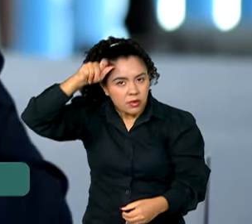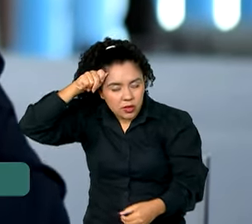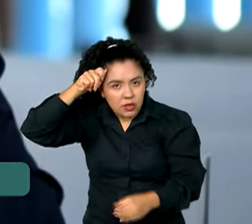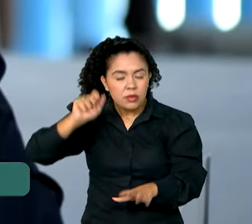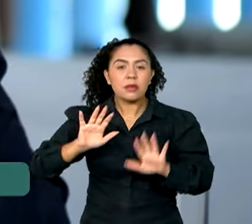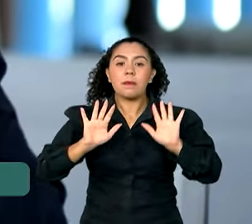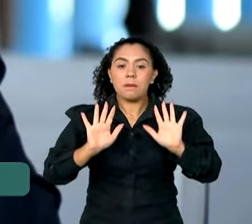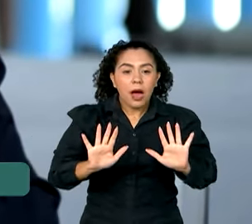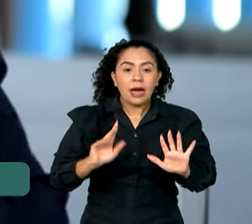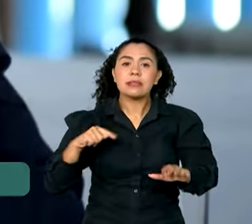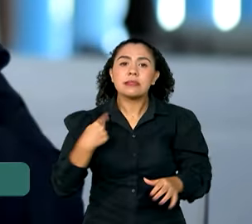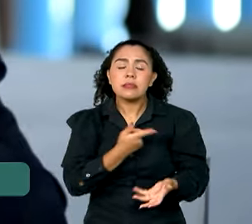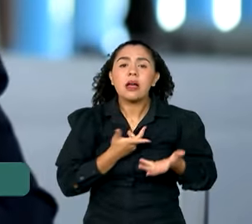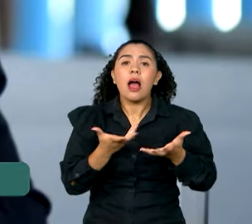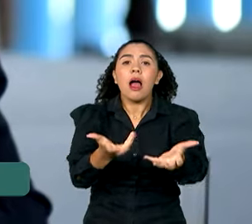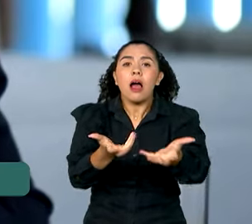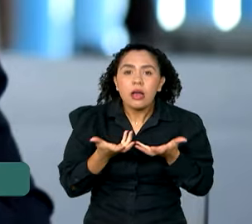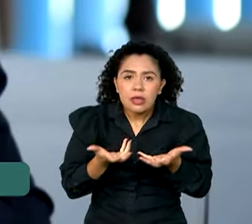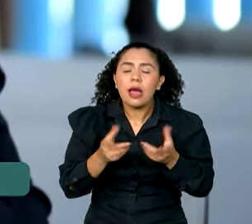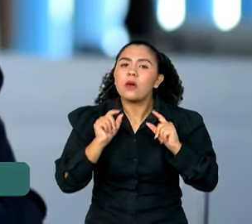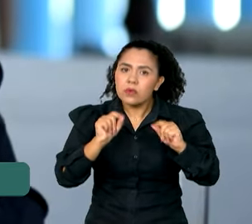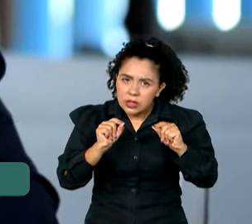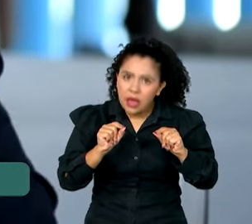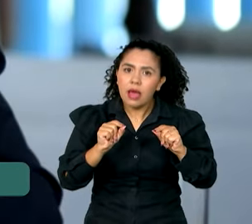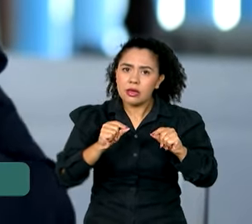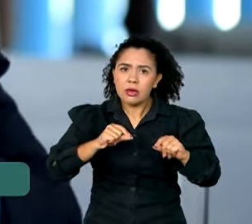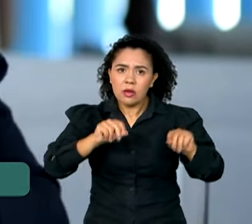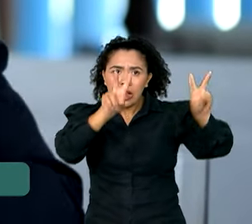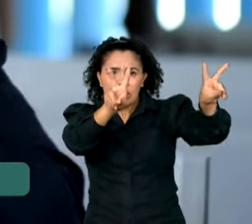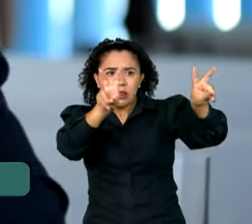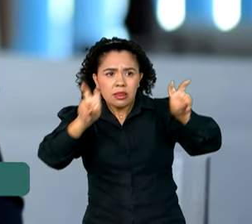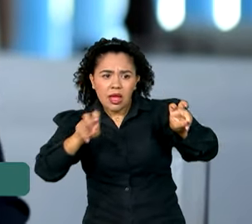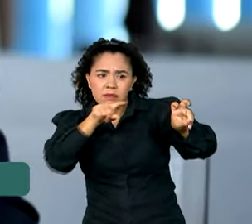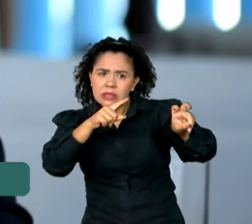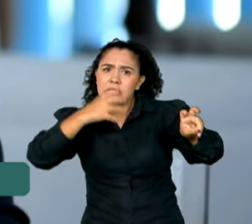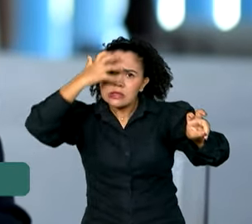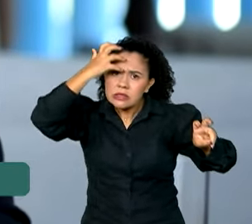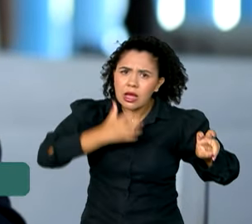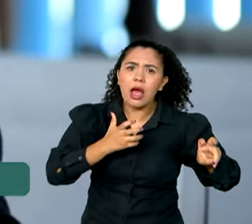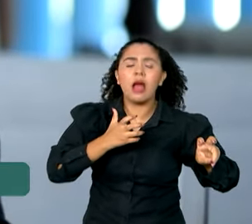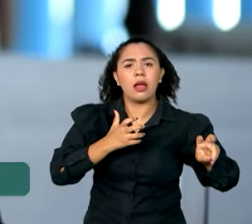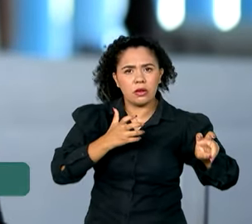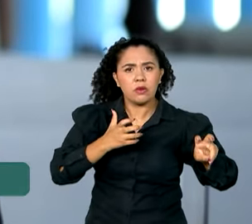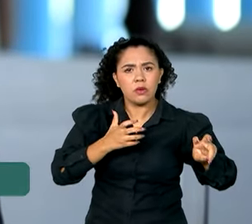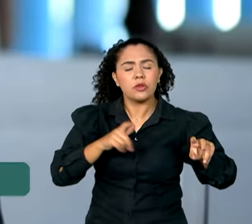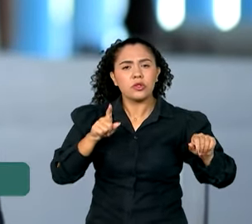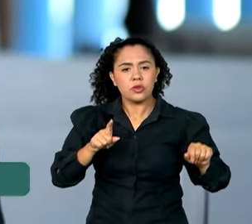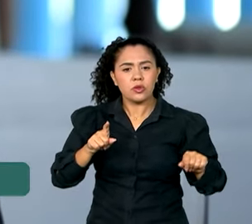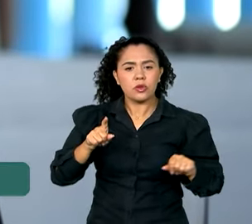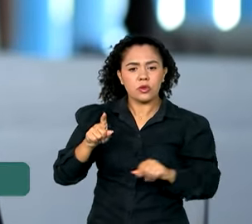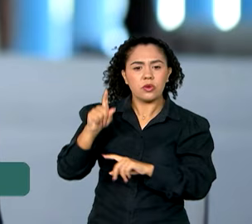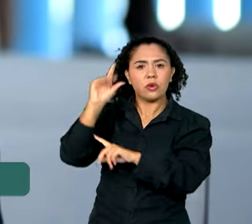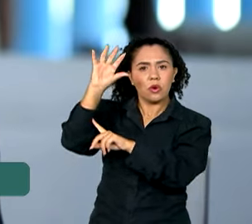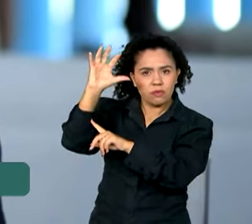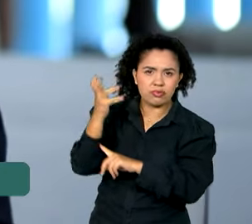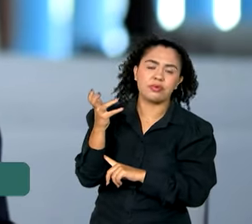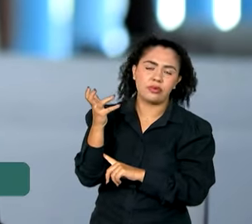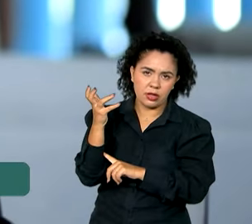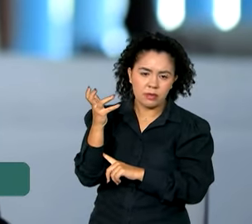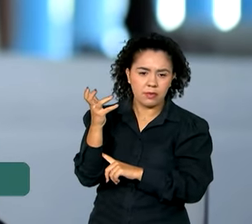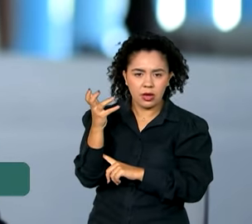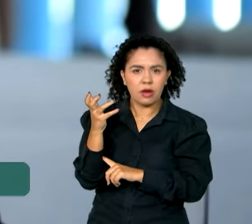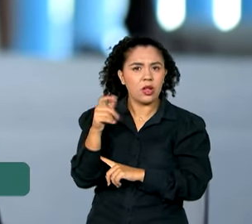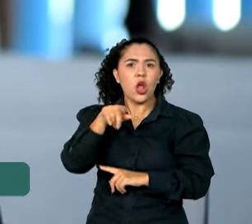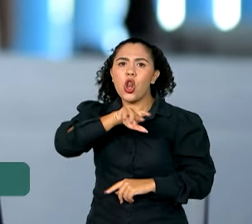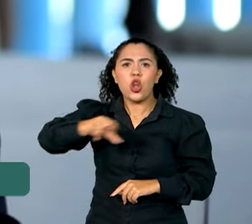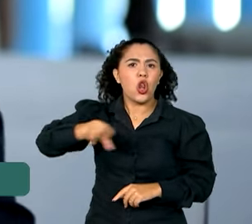fundo, nós queremos levar a sério, definitivamente a sério, a questão climática. Não é